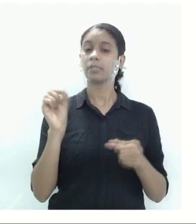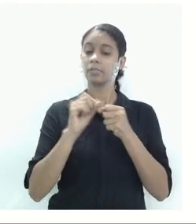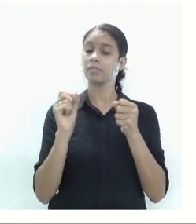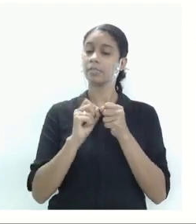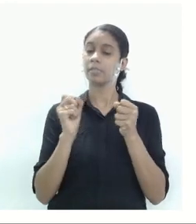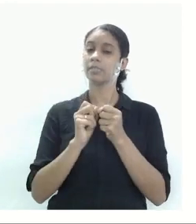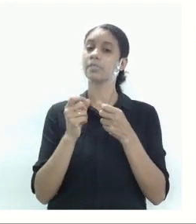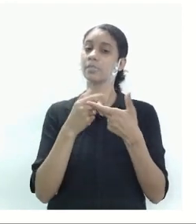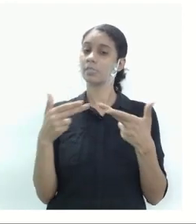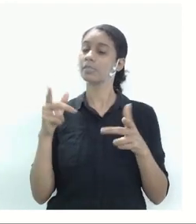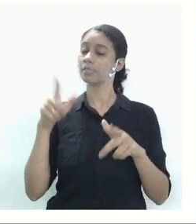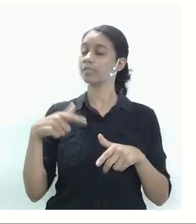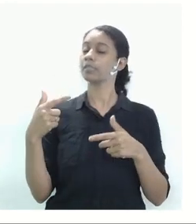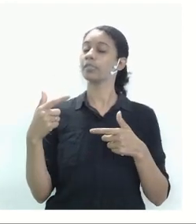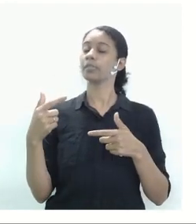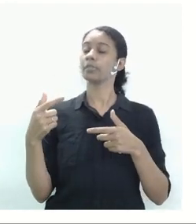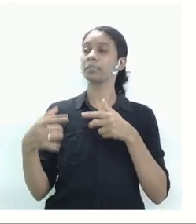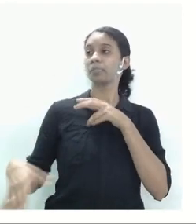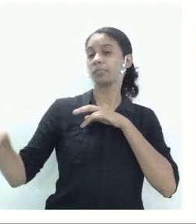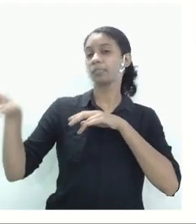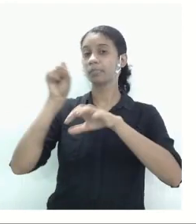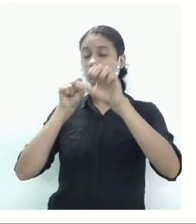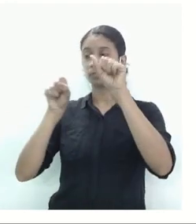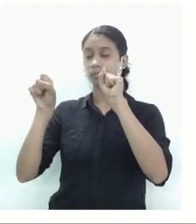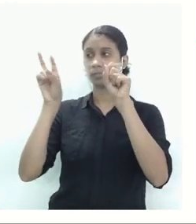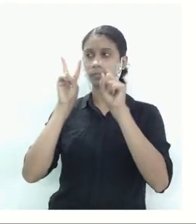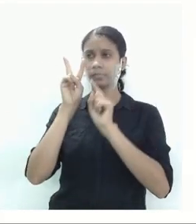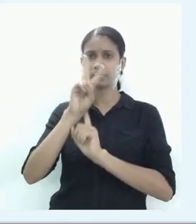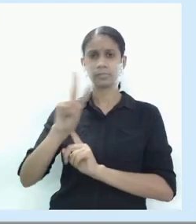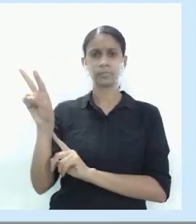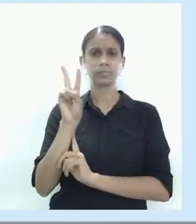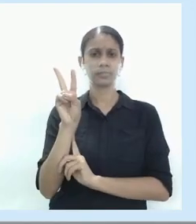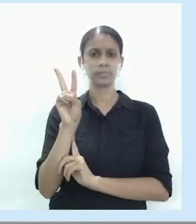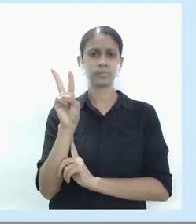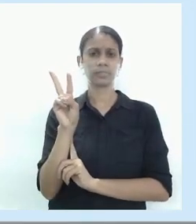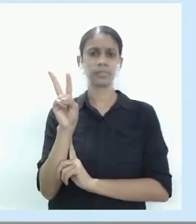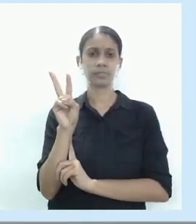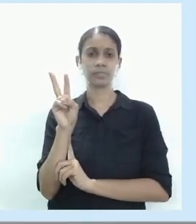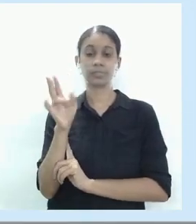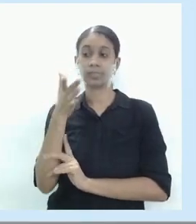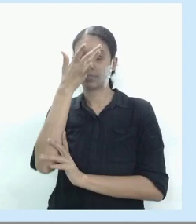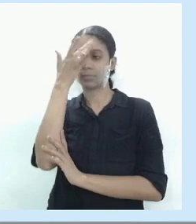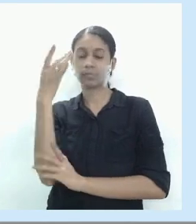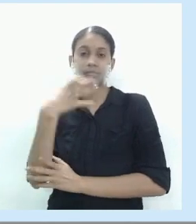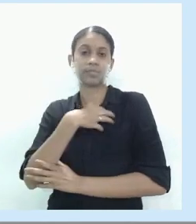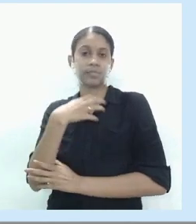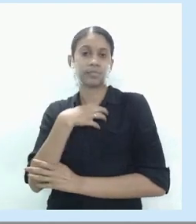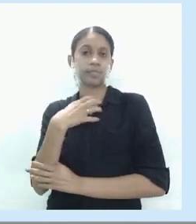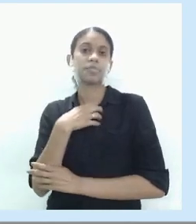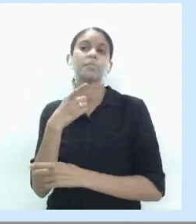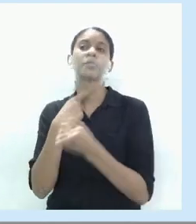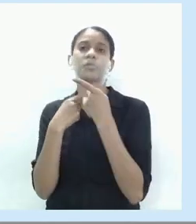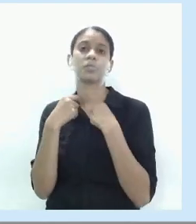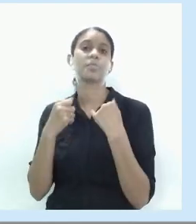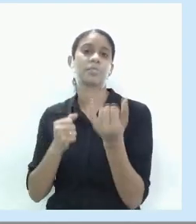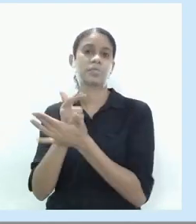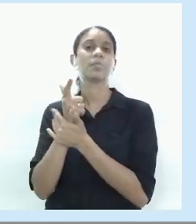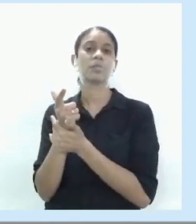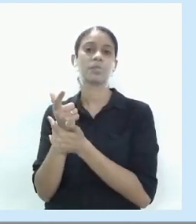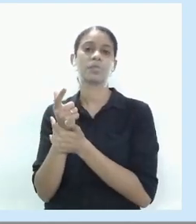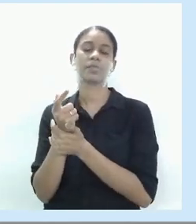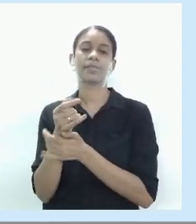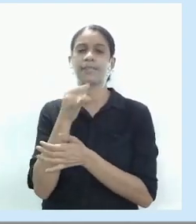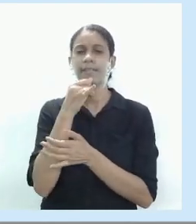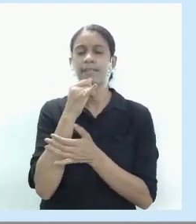seja fonte de atração para os meus clientes. O celular, uma prova muito clara, o smartphone,